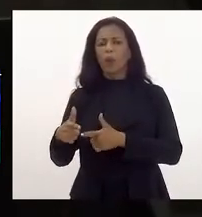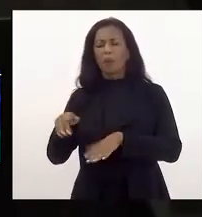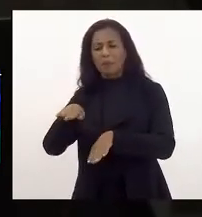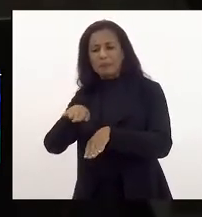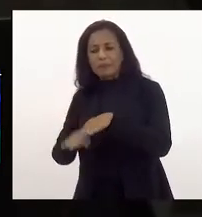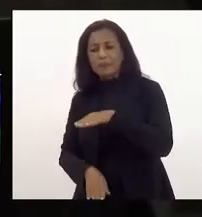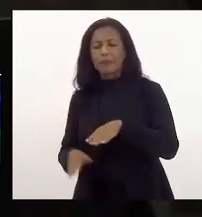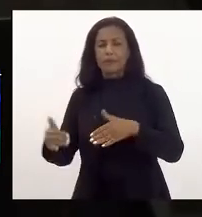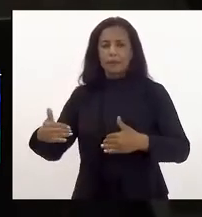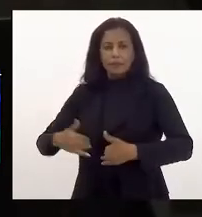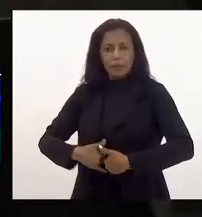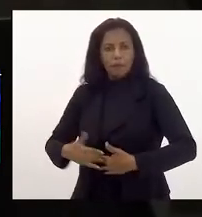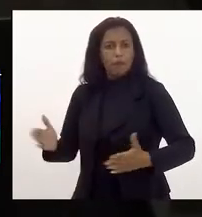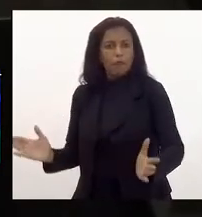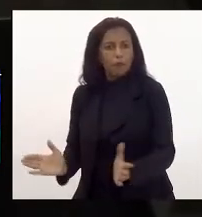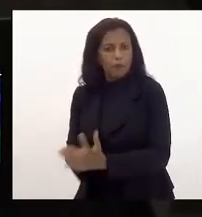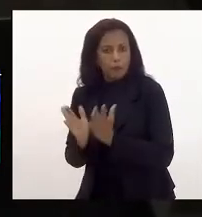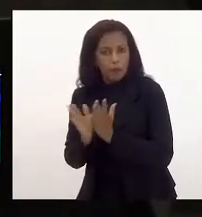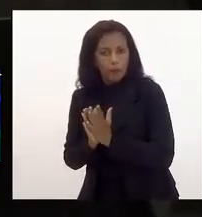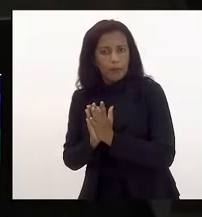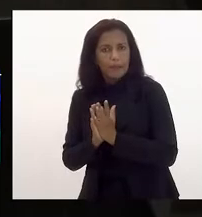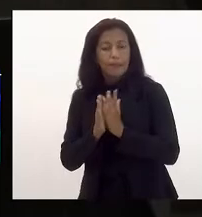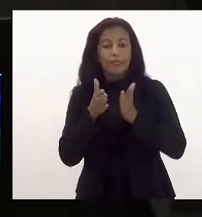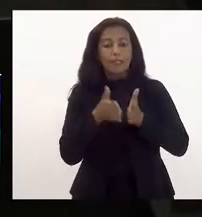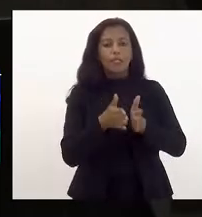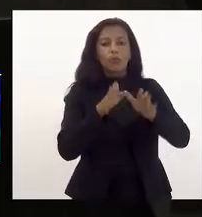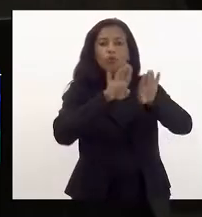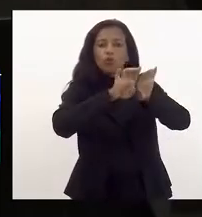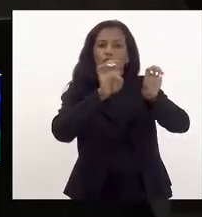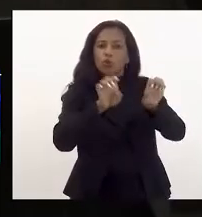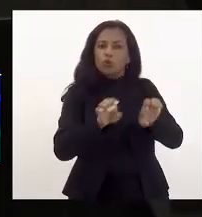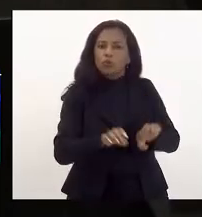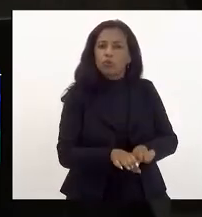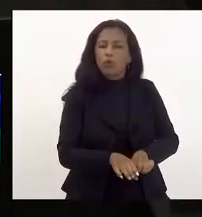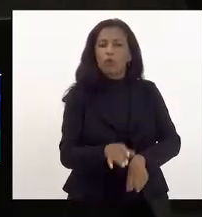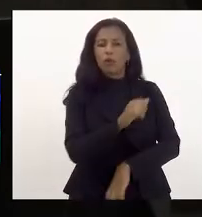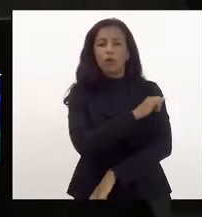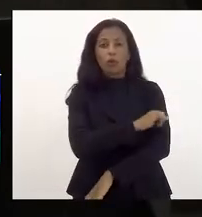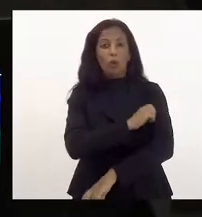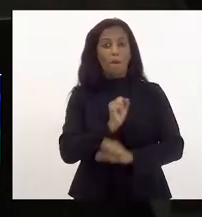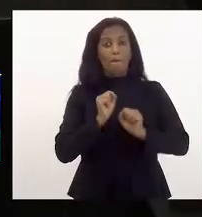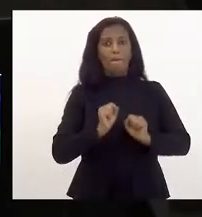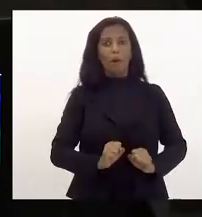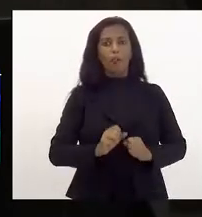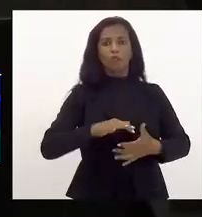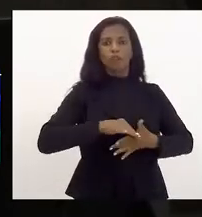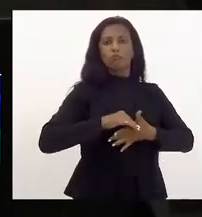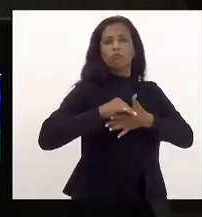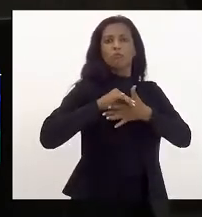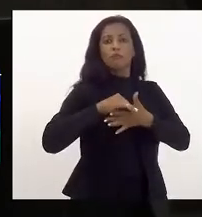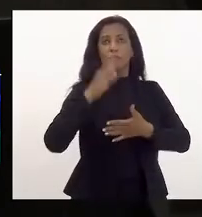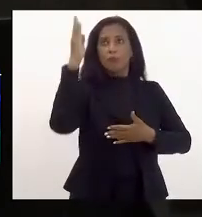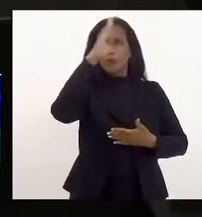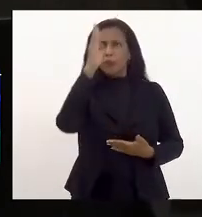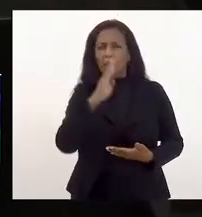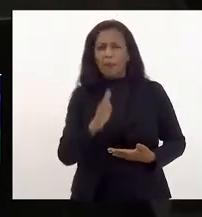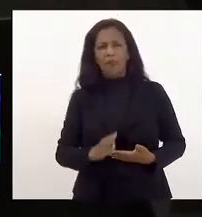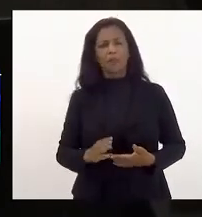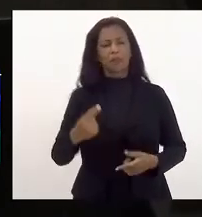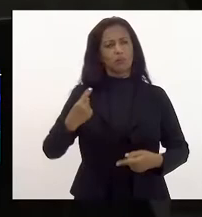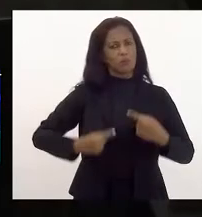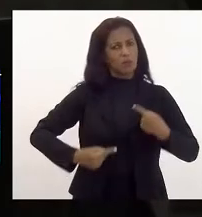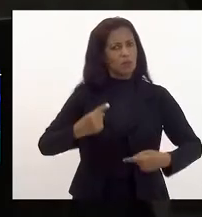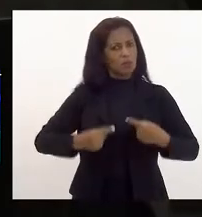desigualdade isso é para anteontem e do ponto de vista estrutural o Rio de Janeiro pode liderar no Brasil uma discussão